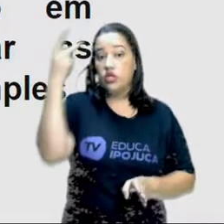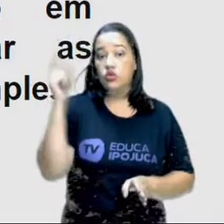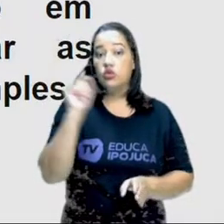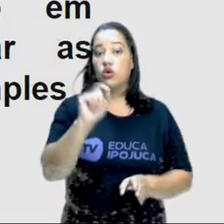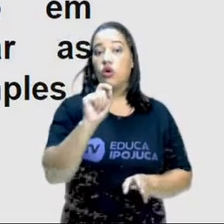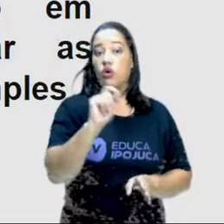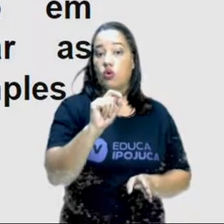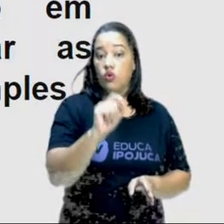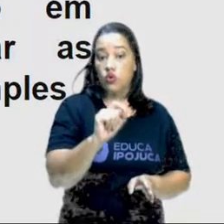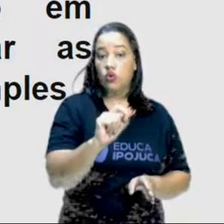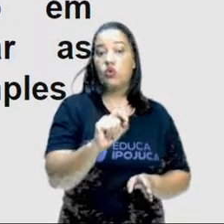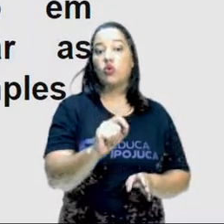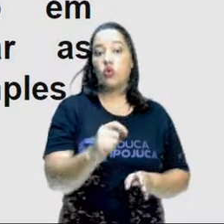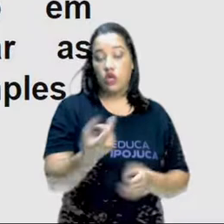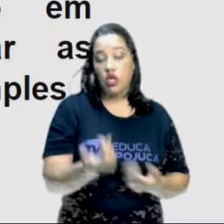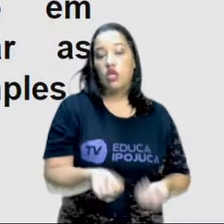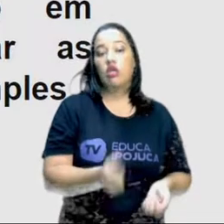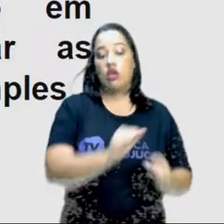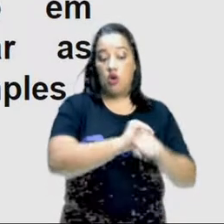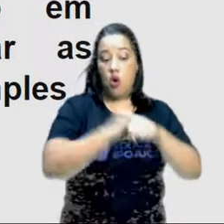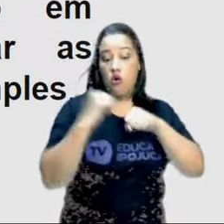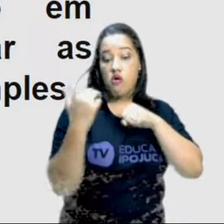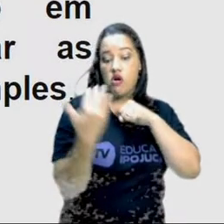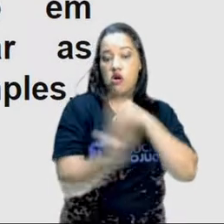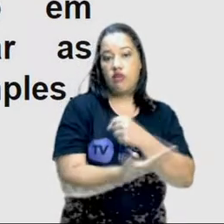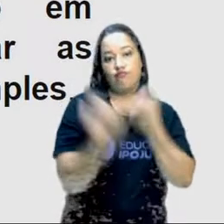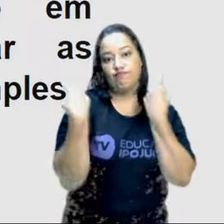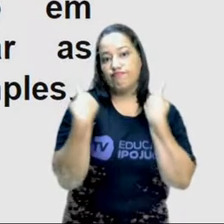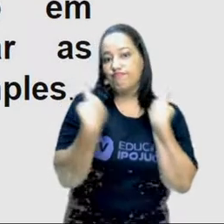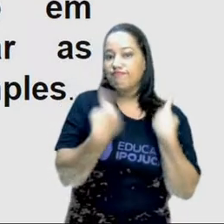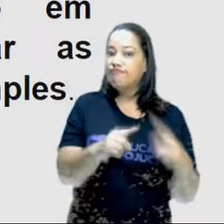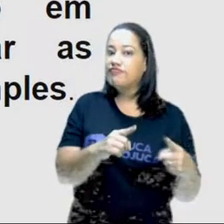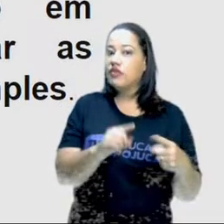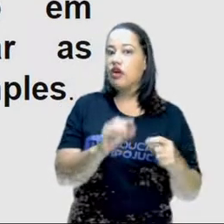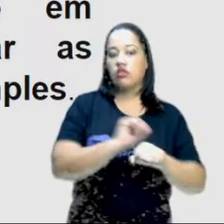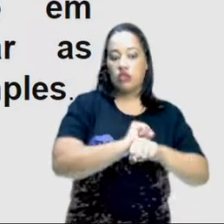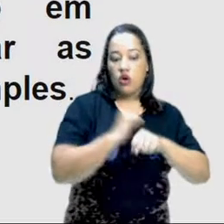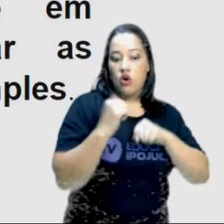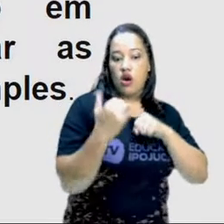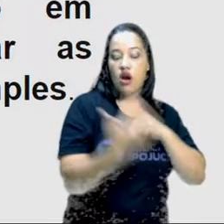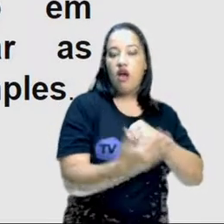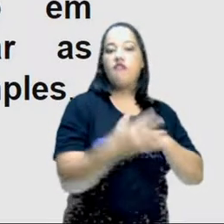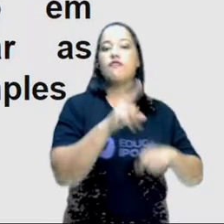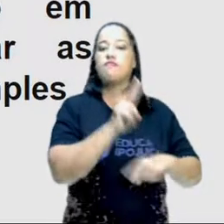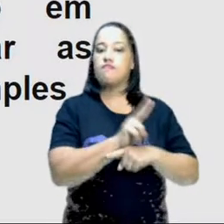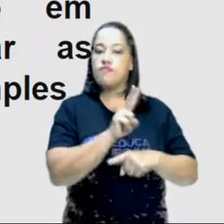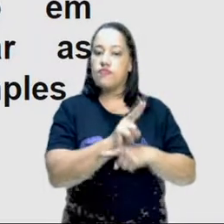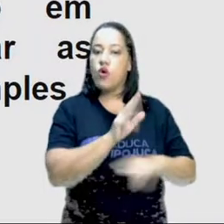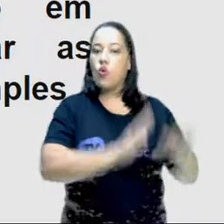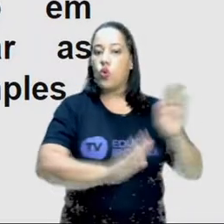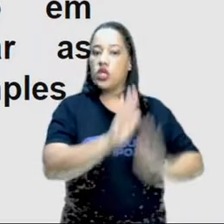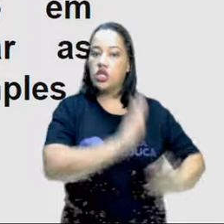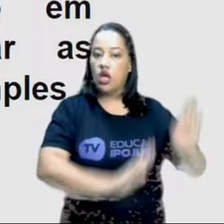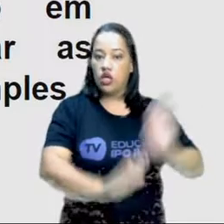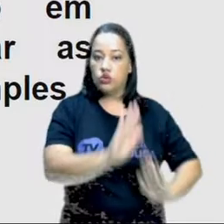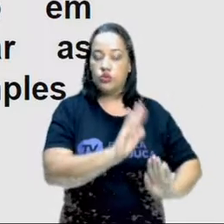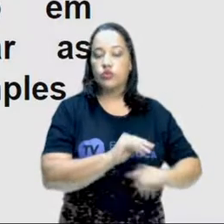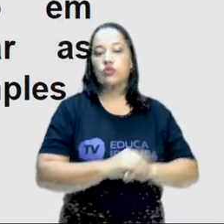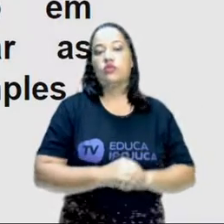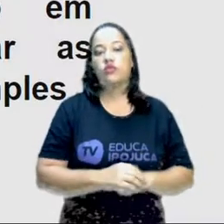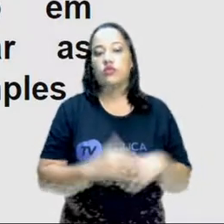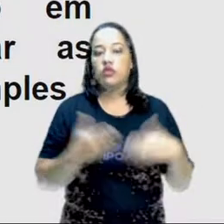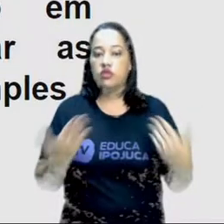engajar contra o coronavírus. Quando a campanha é sobre a higienização, logo,